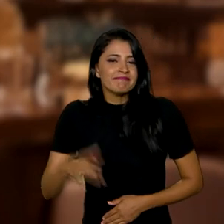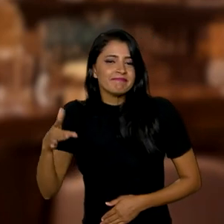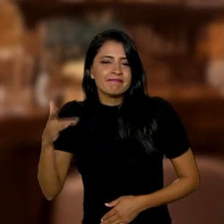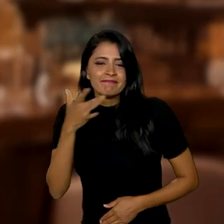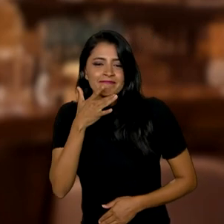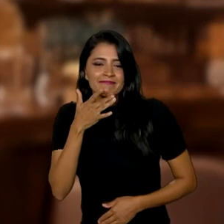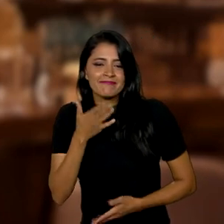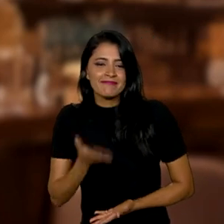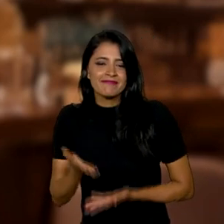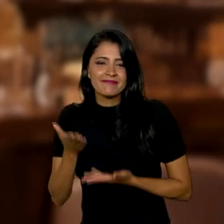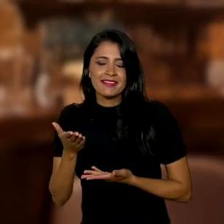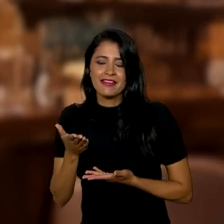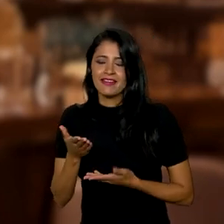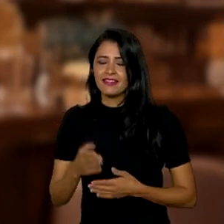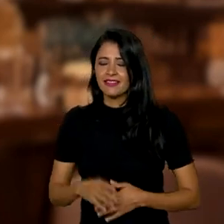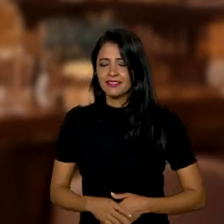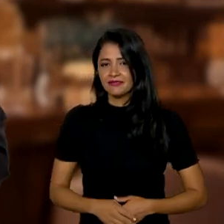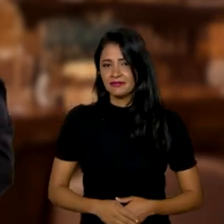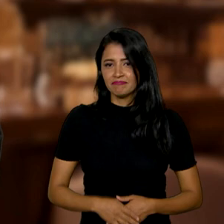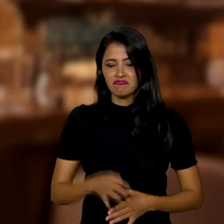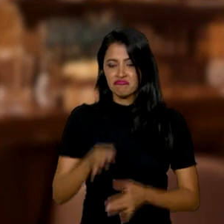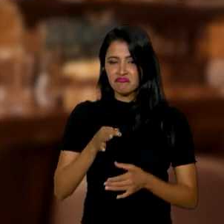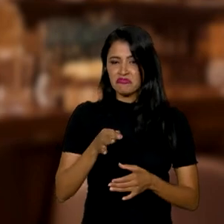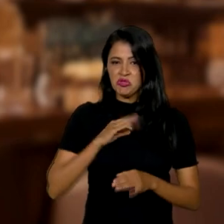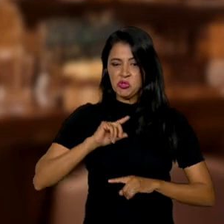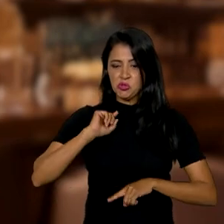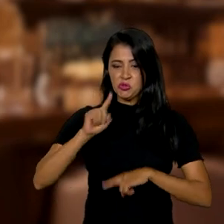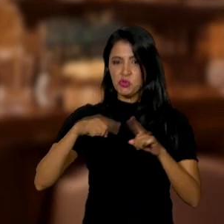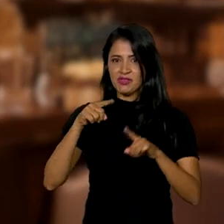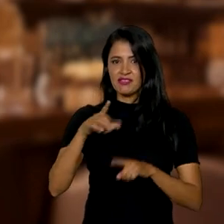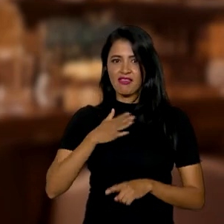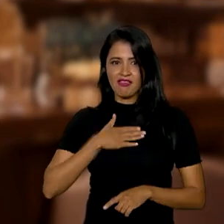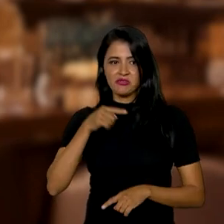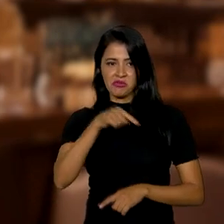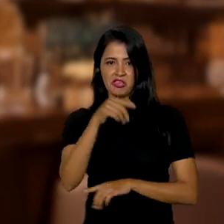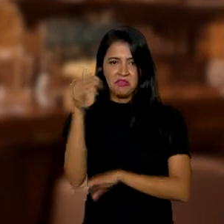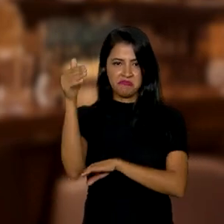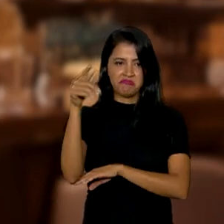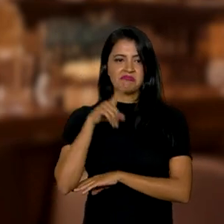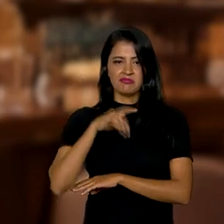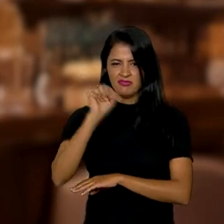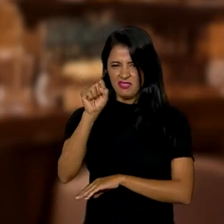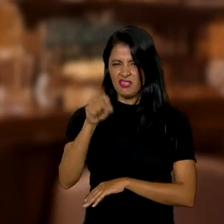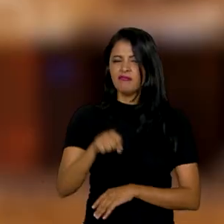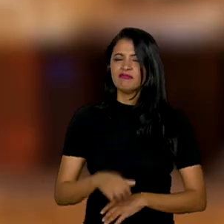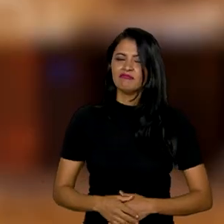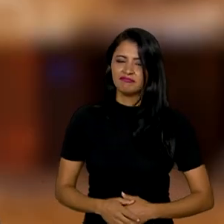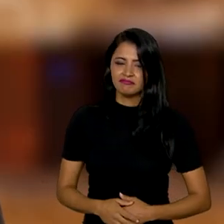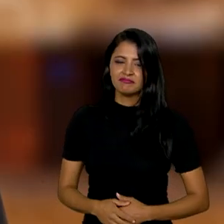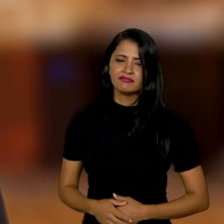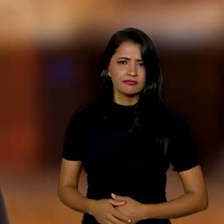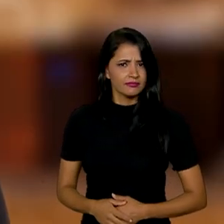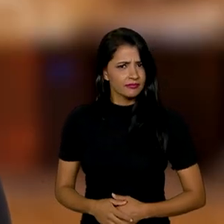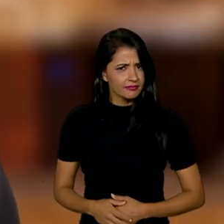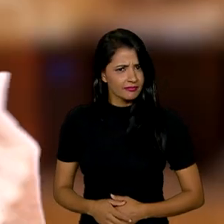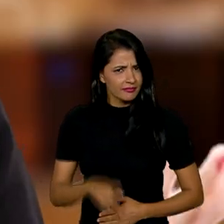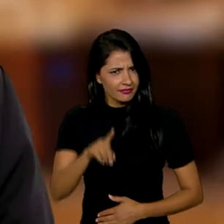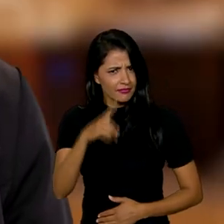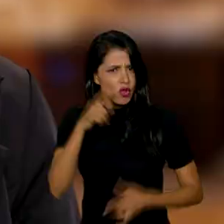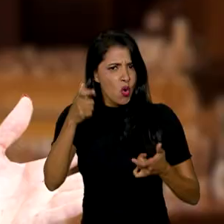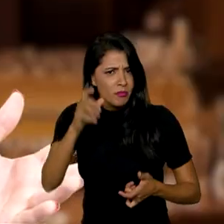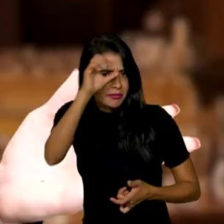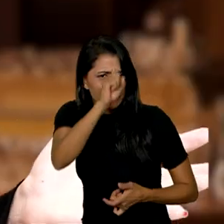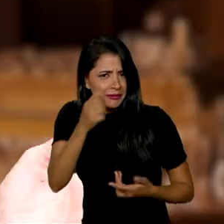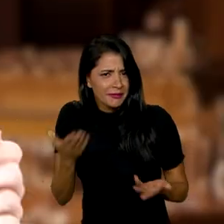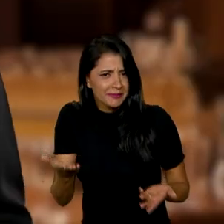Hum... Delícia! Esse drink vai ser um sucesso aqui no hotel. Hã? Aonde eu